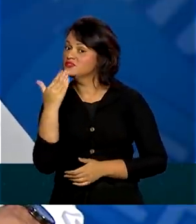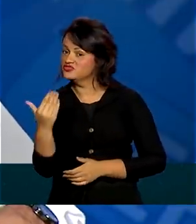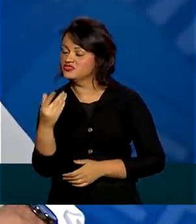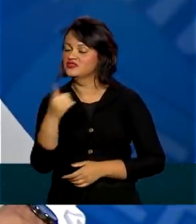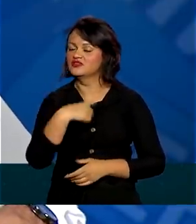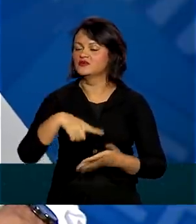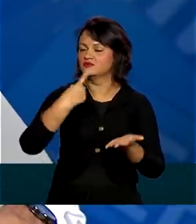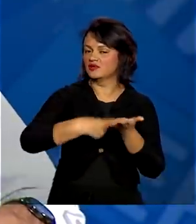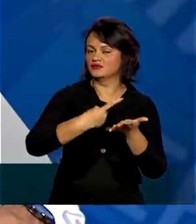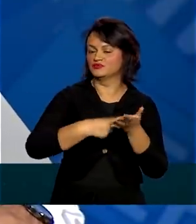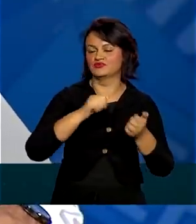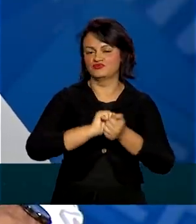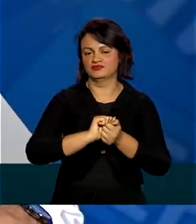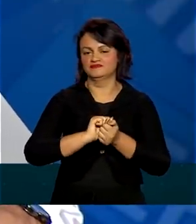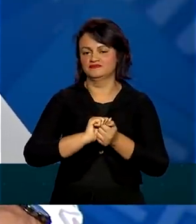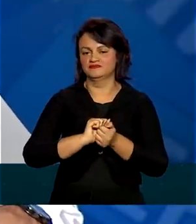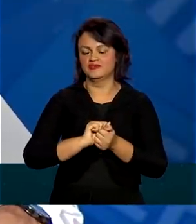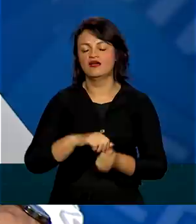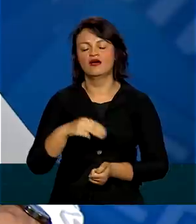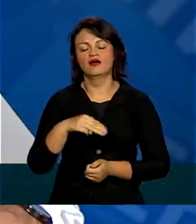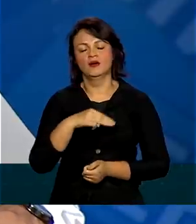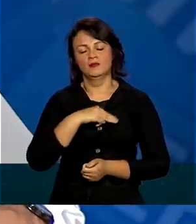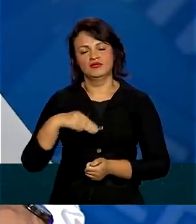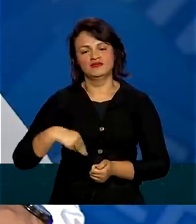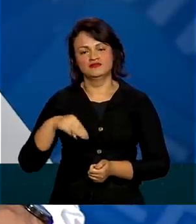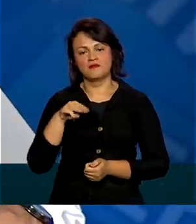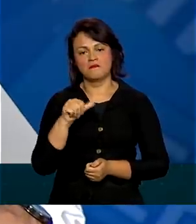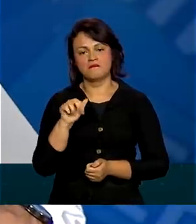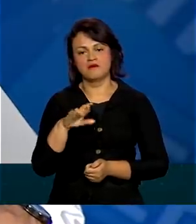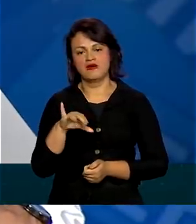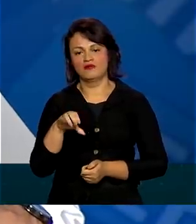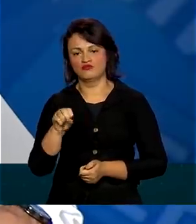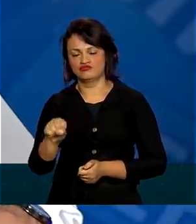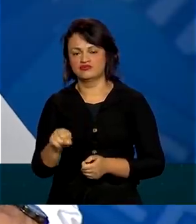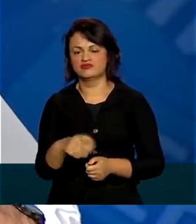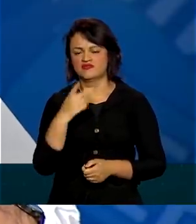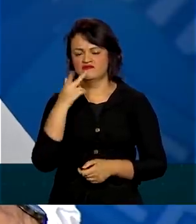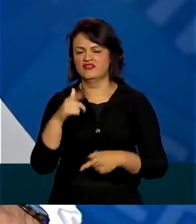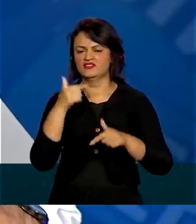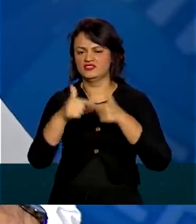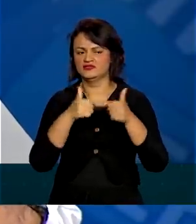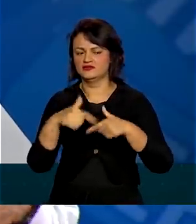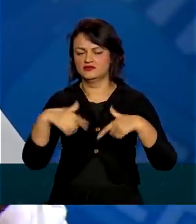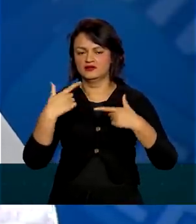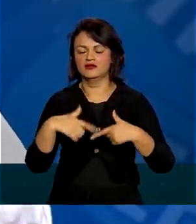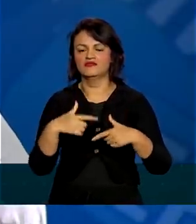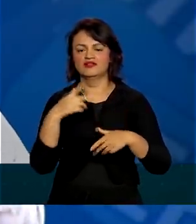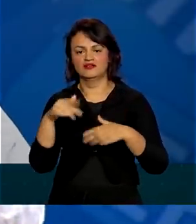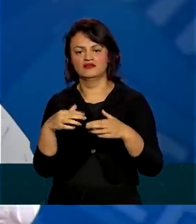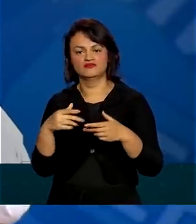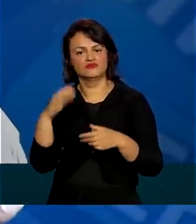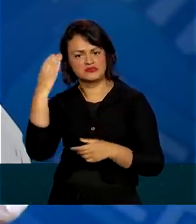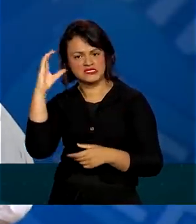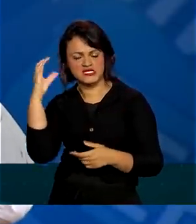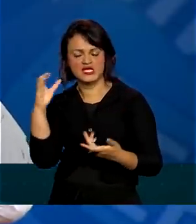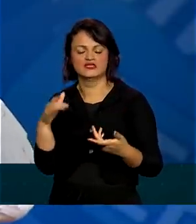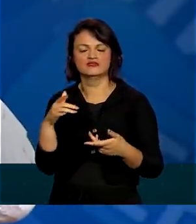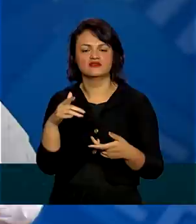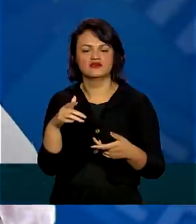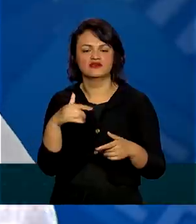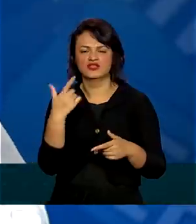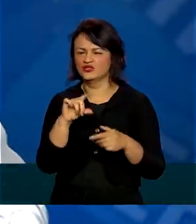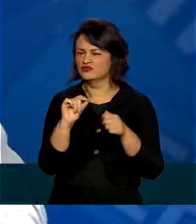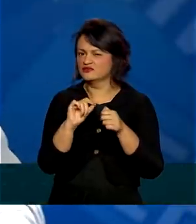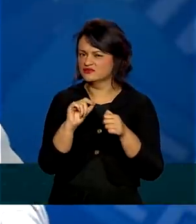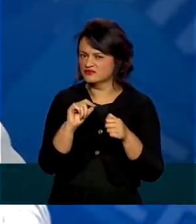pactua aqui do lado. Ministro Marcos Pontes também. A gente vem trabalhando em inúmeras parcerias de ciência, que a